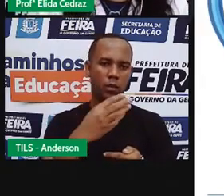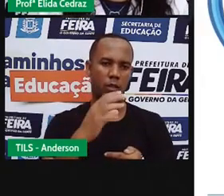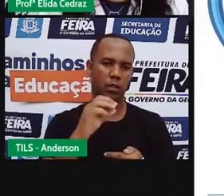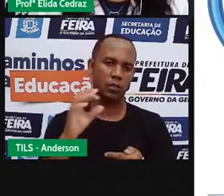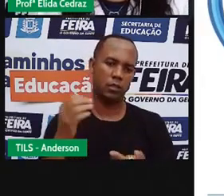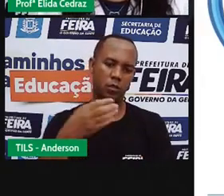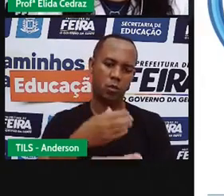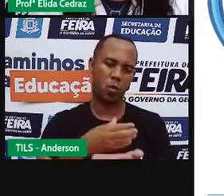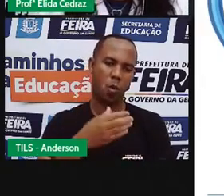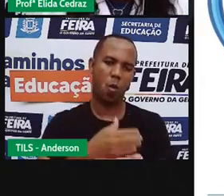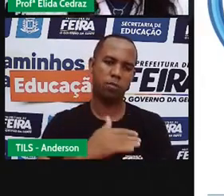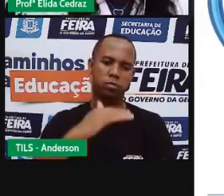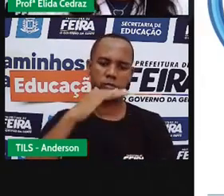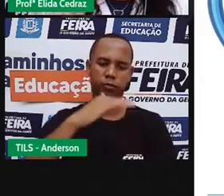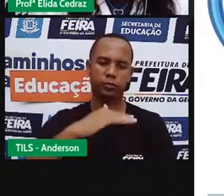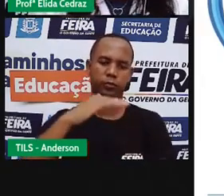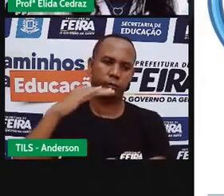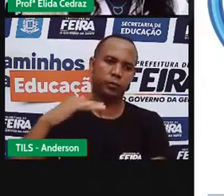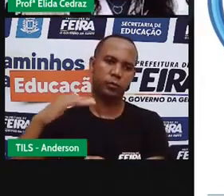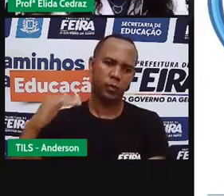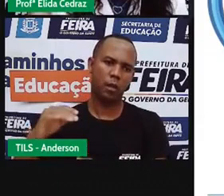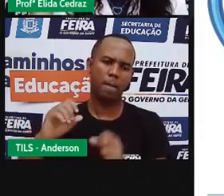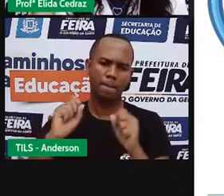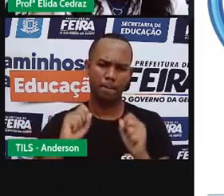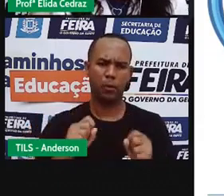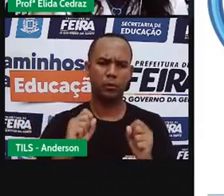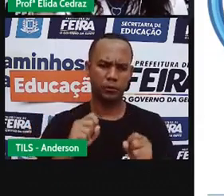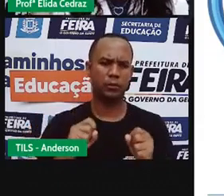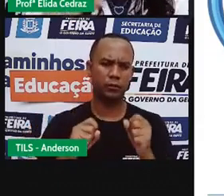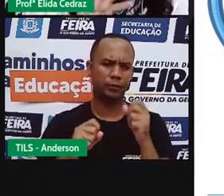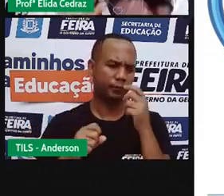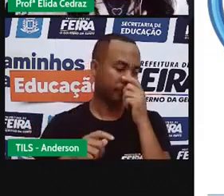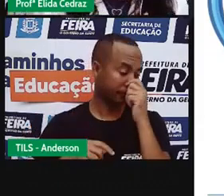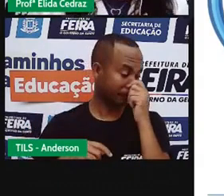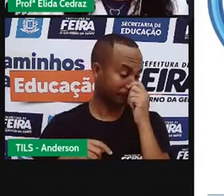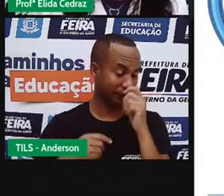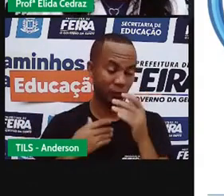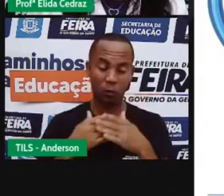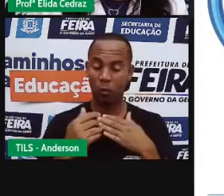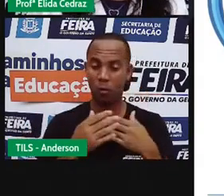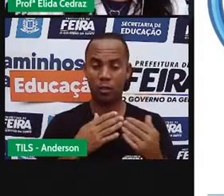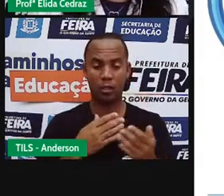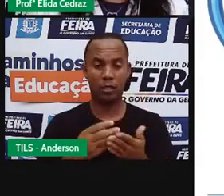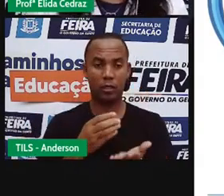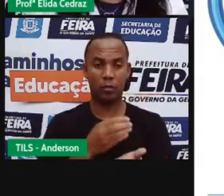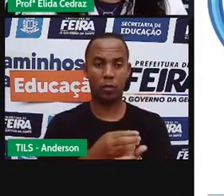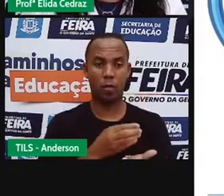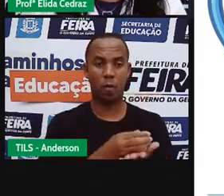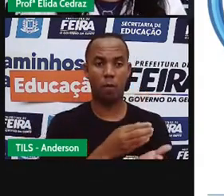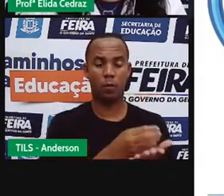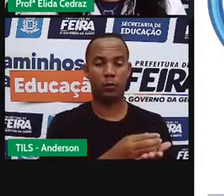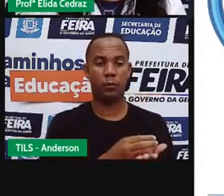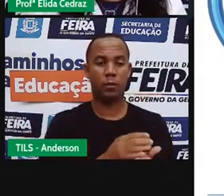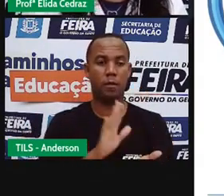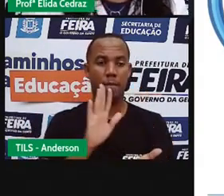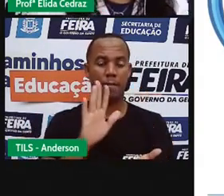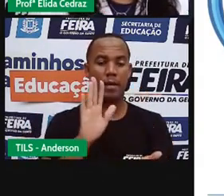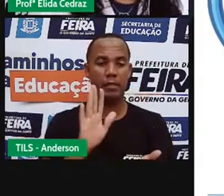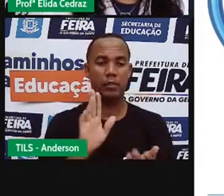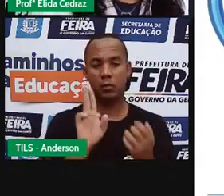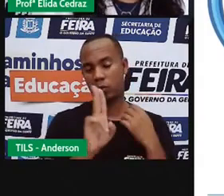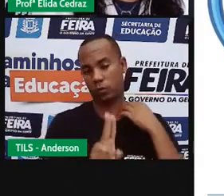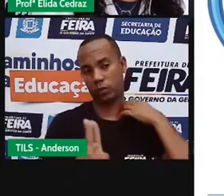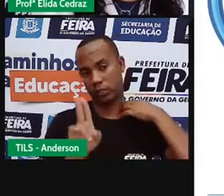tamanho do copo. Você pode tomar o suco no copo do tamanho que você quiser, mas se a gente for usar